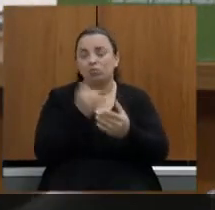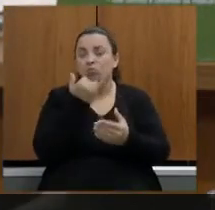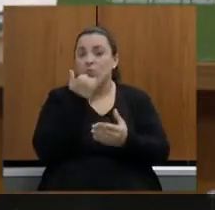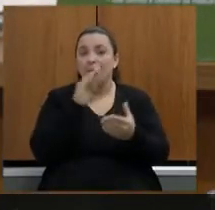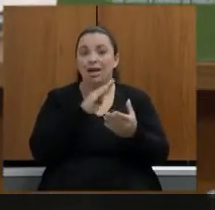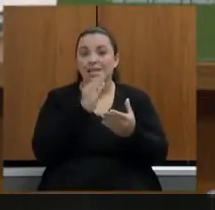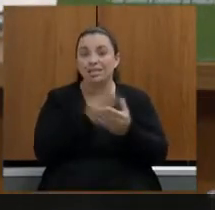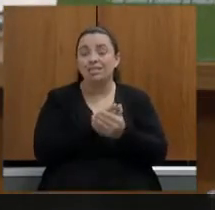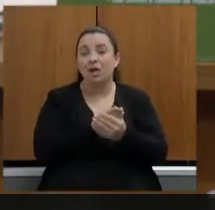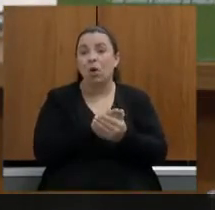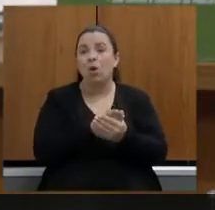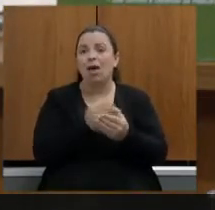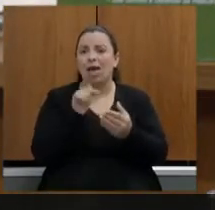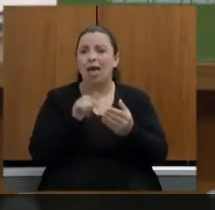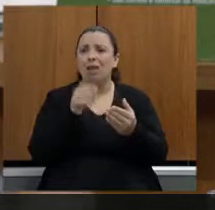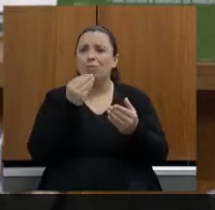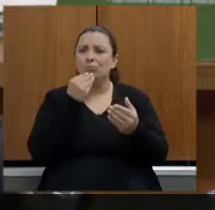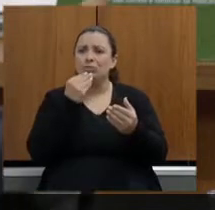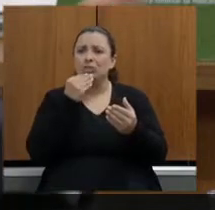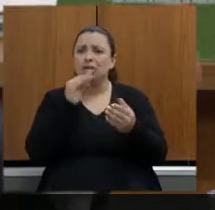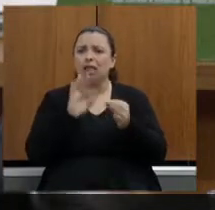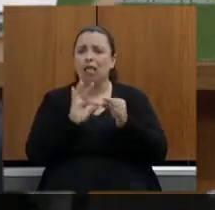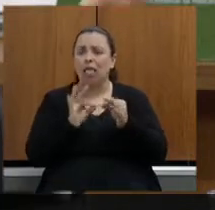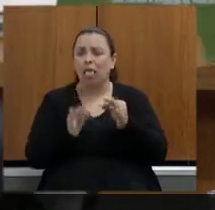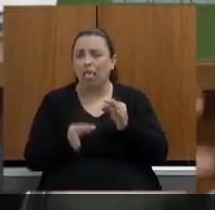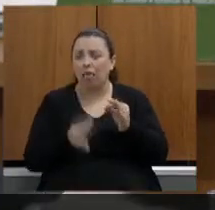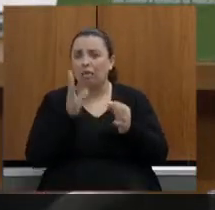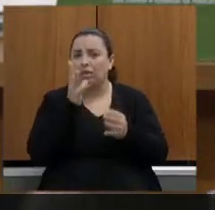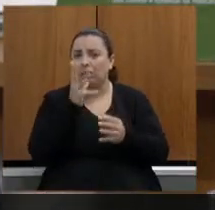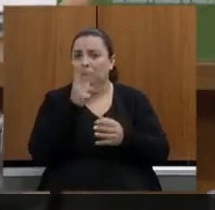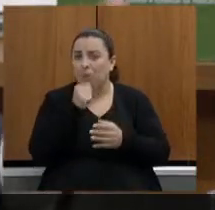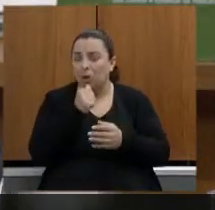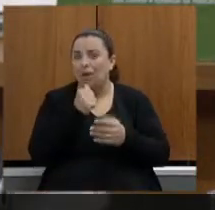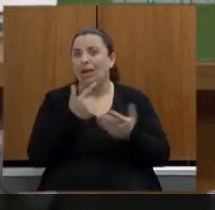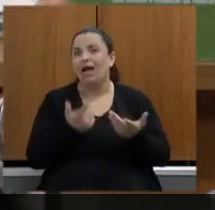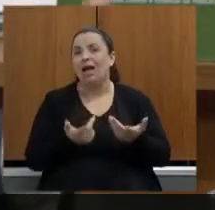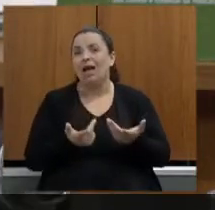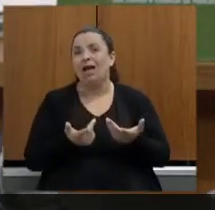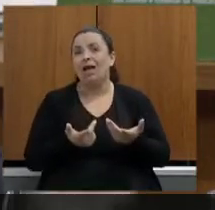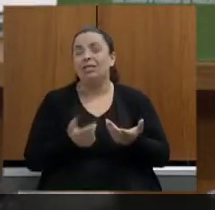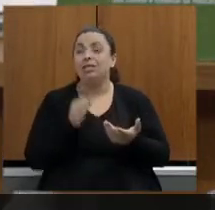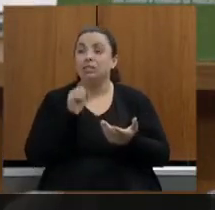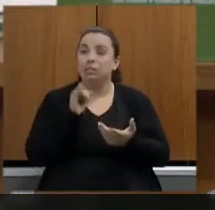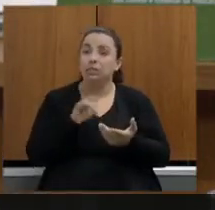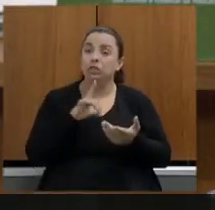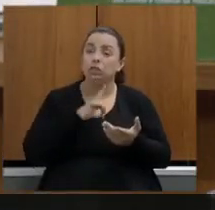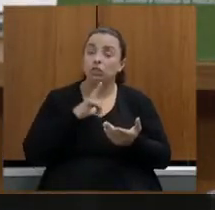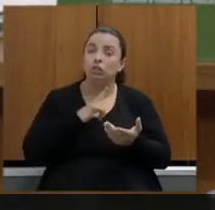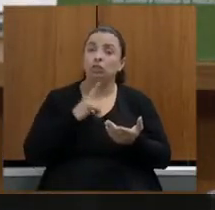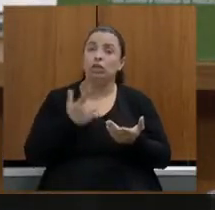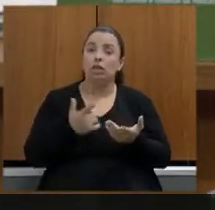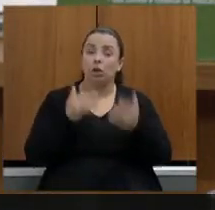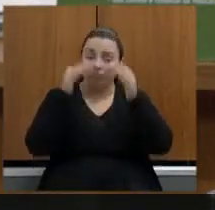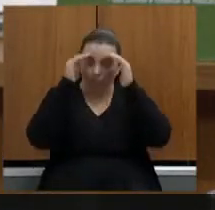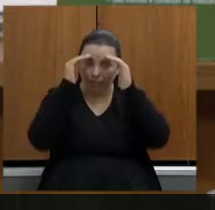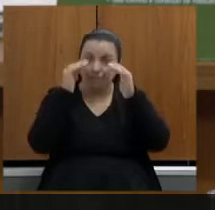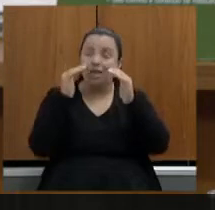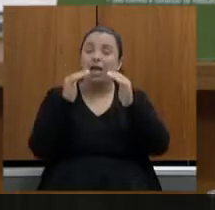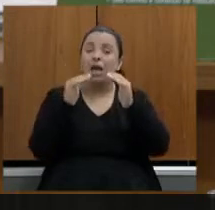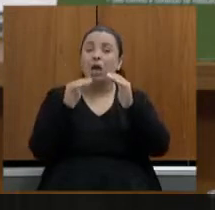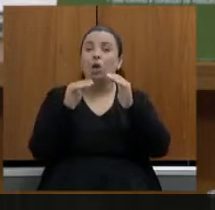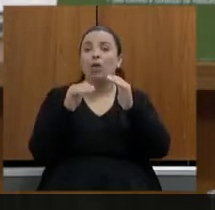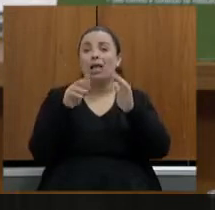anos ainda ainda que tudo corresse conforme perfeitamente conforme os ritos legais